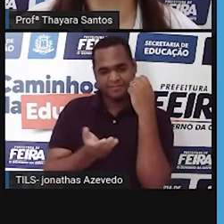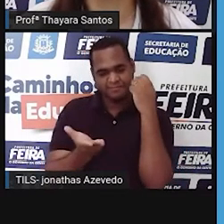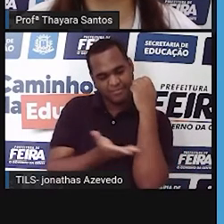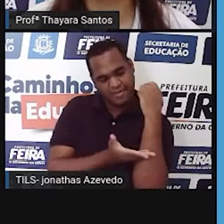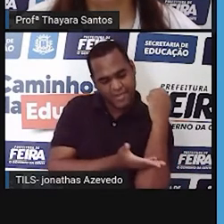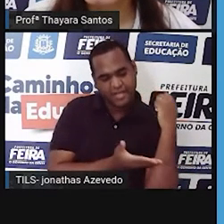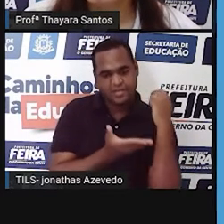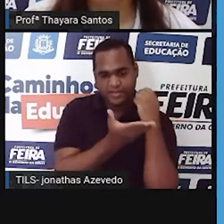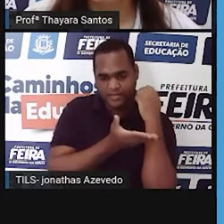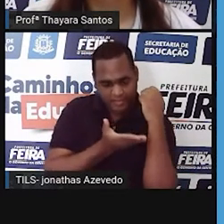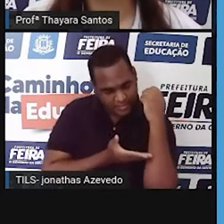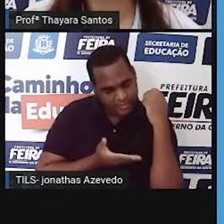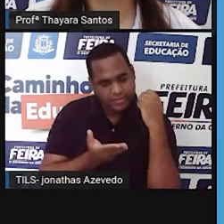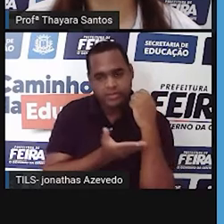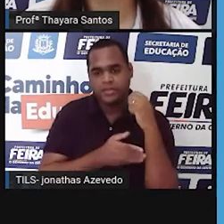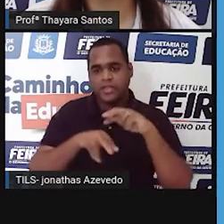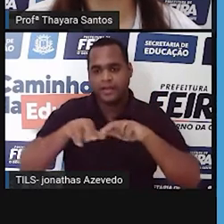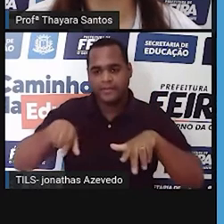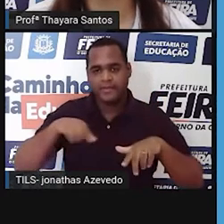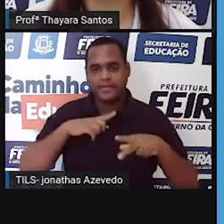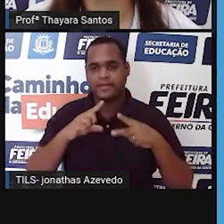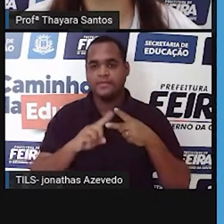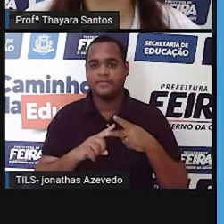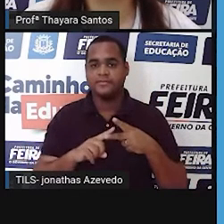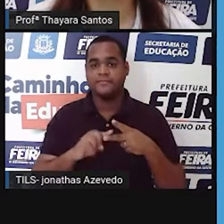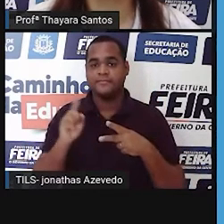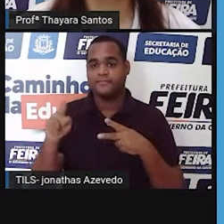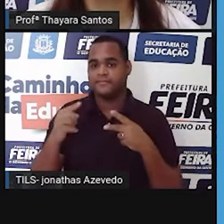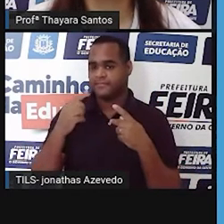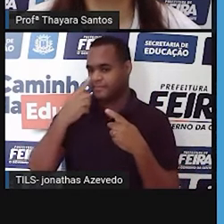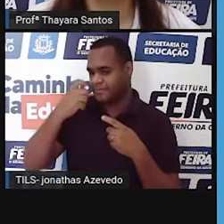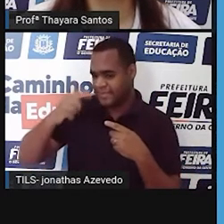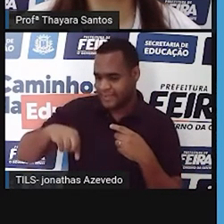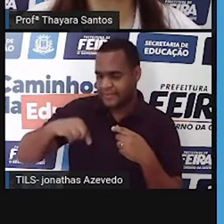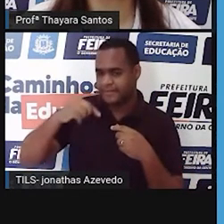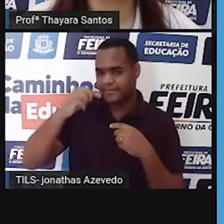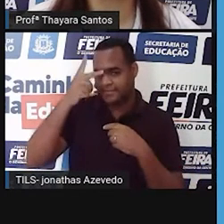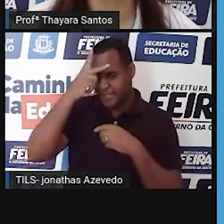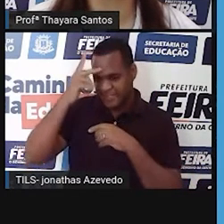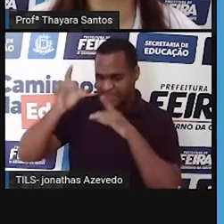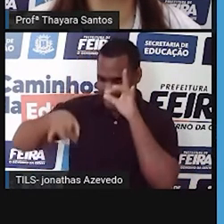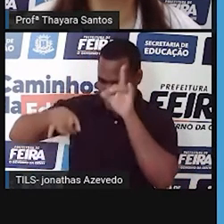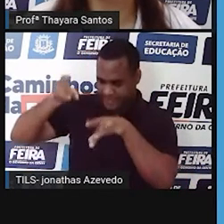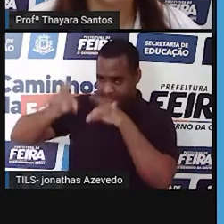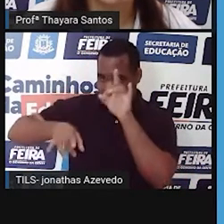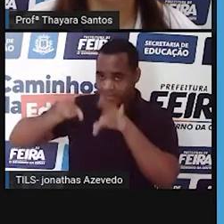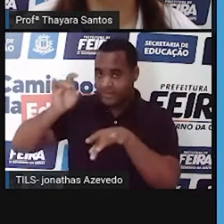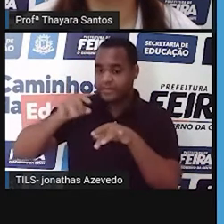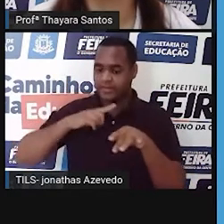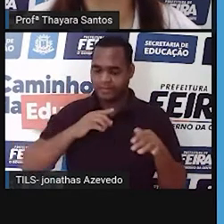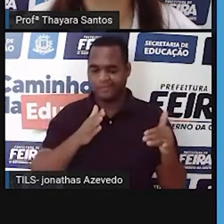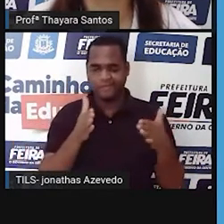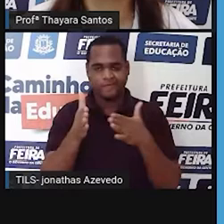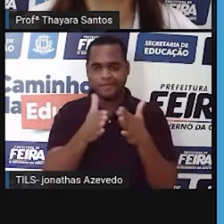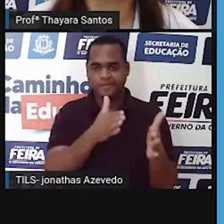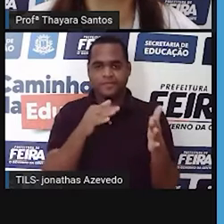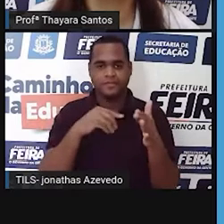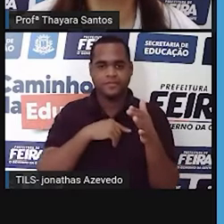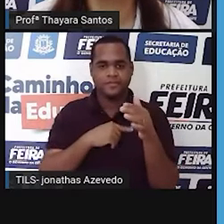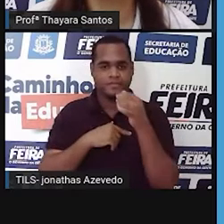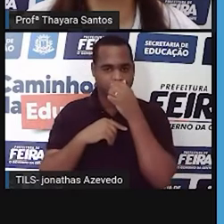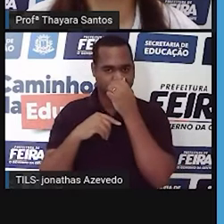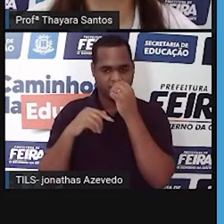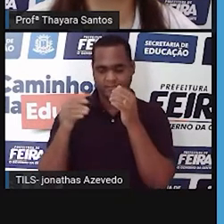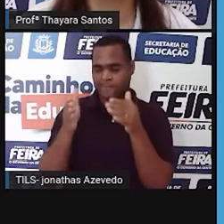a extração de madeira. A segunda é a poluição industrial e doméstica. Como a gente viu, Cerrado tem muitos rios, tem muitas bacias